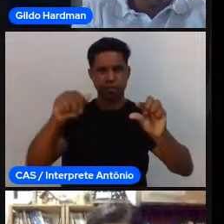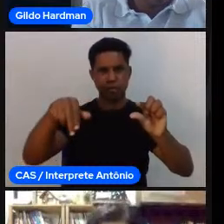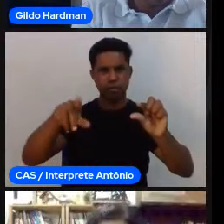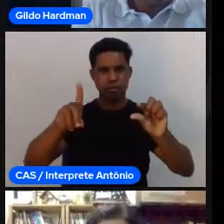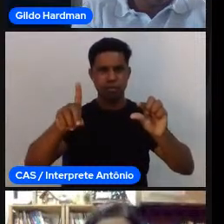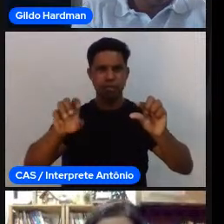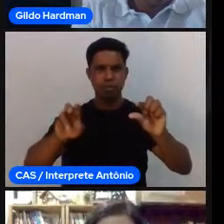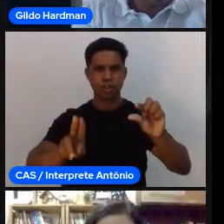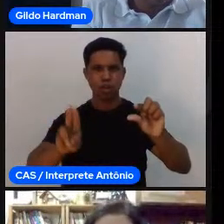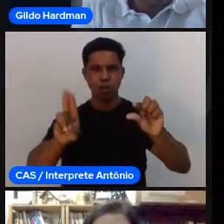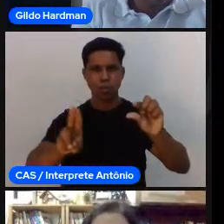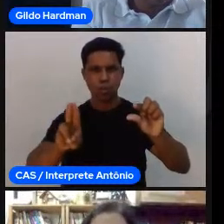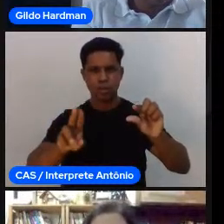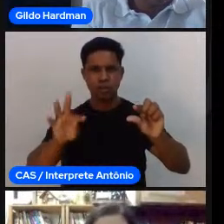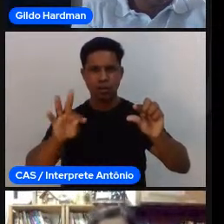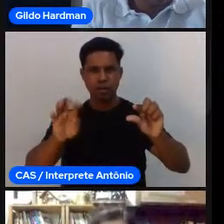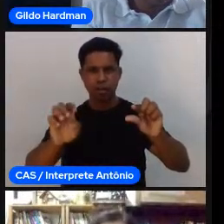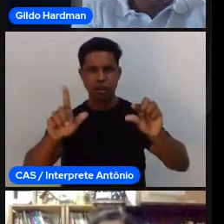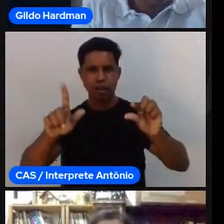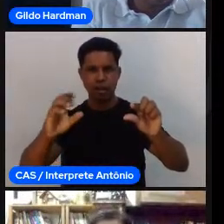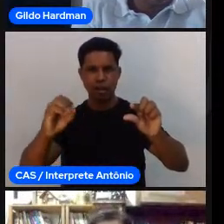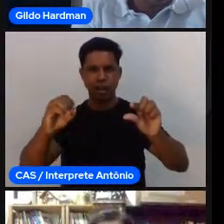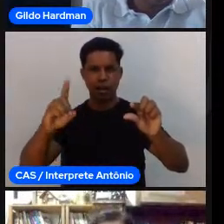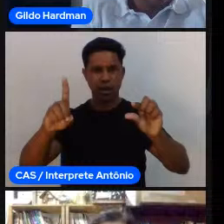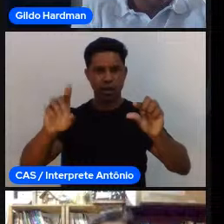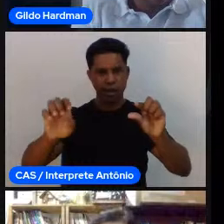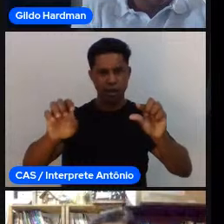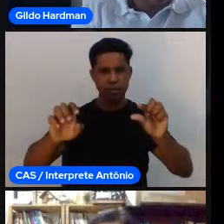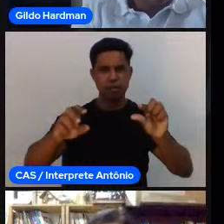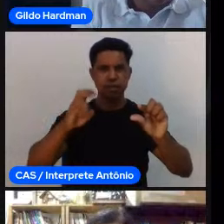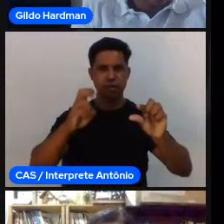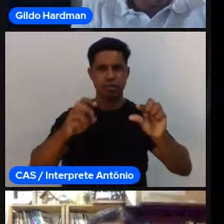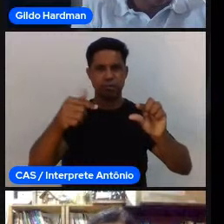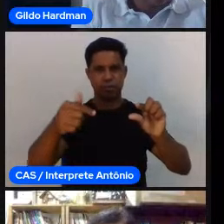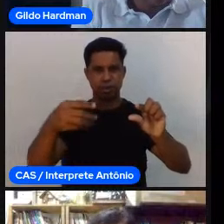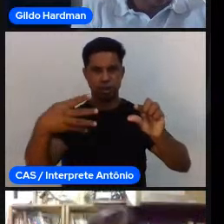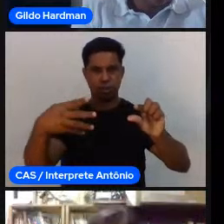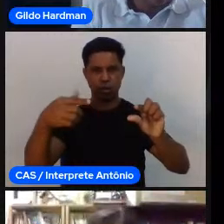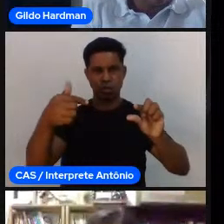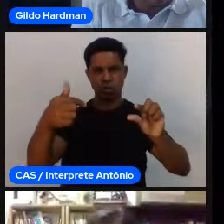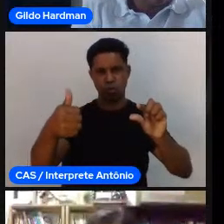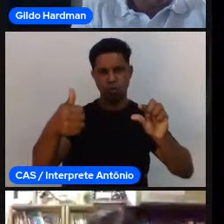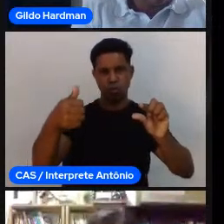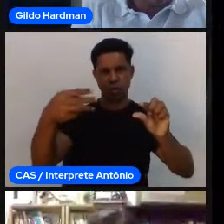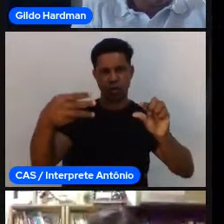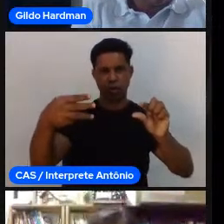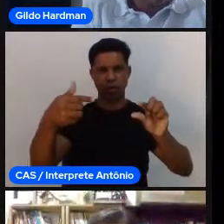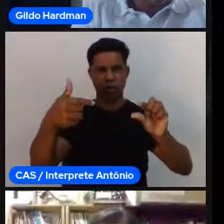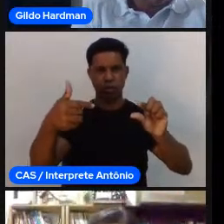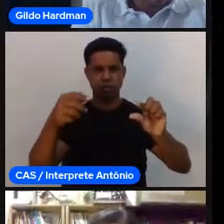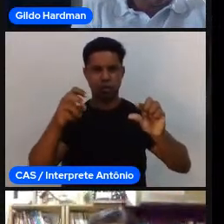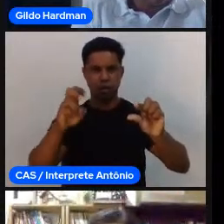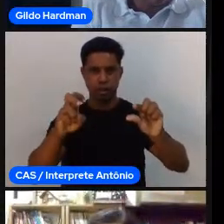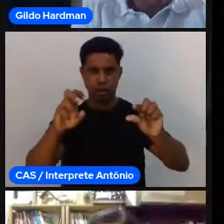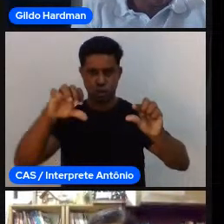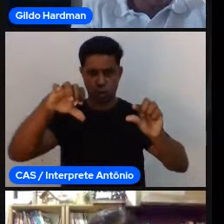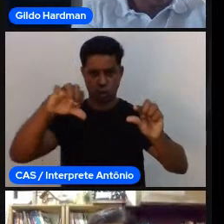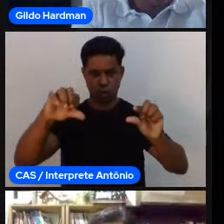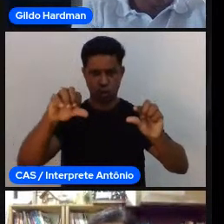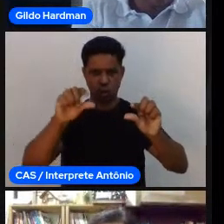gestora, observa que treinadores e treinadoras, professores e professoras fazem. Então, vocês, por favor, já